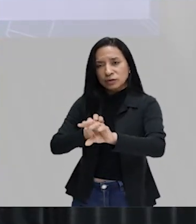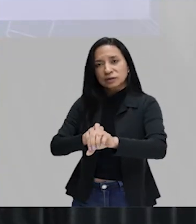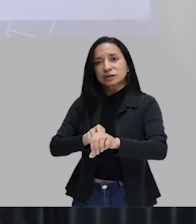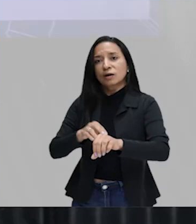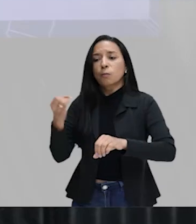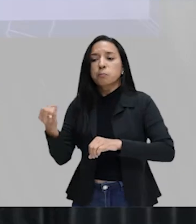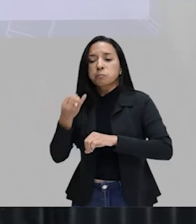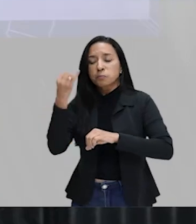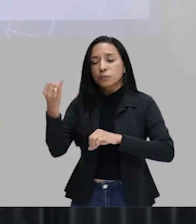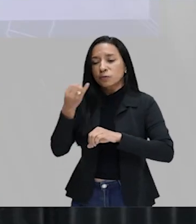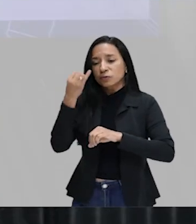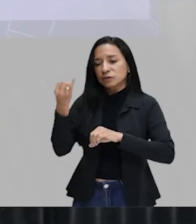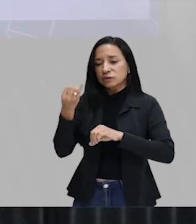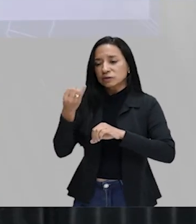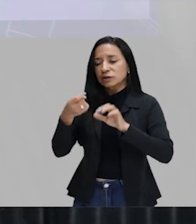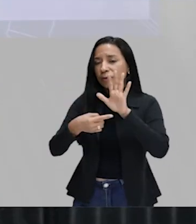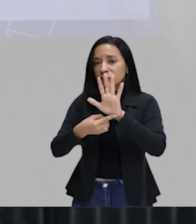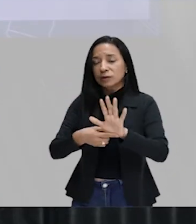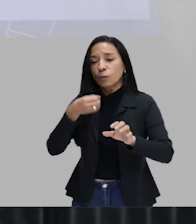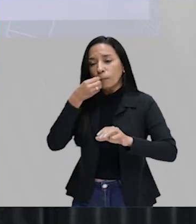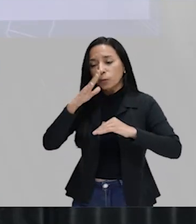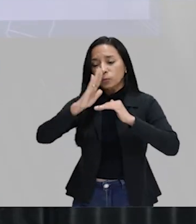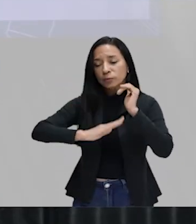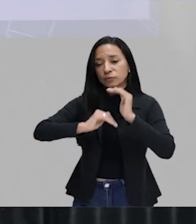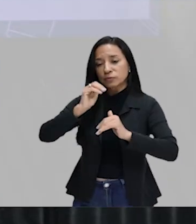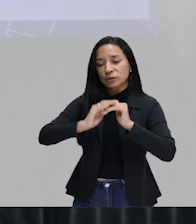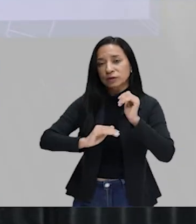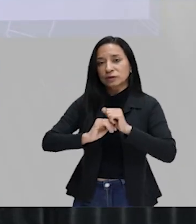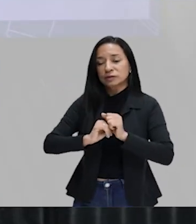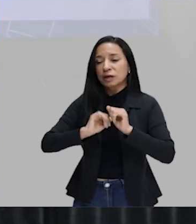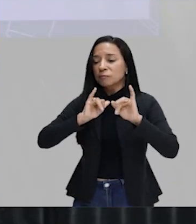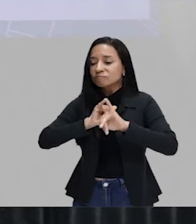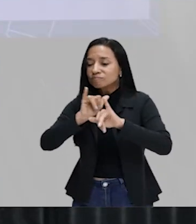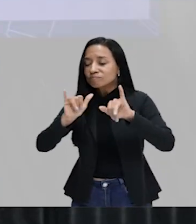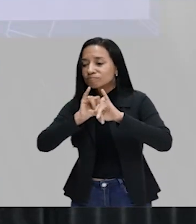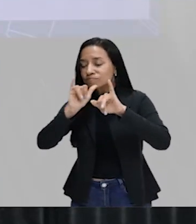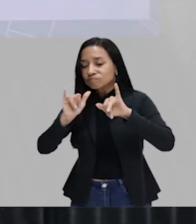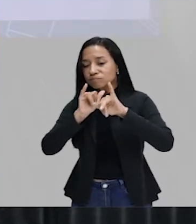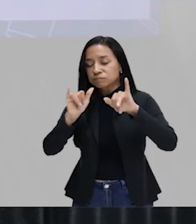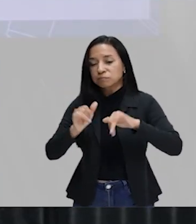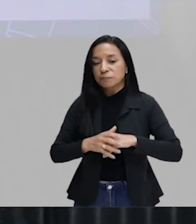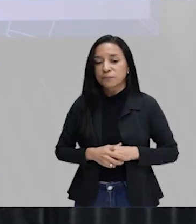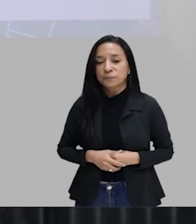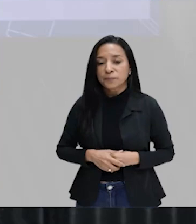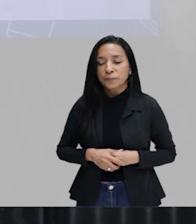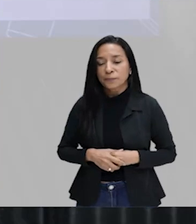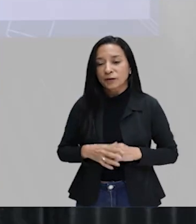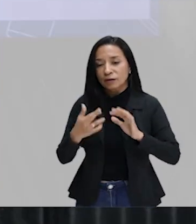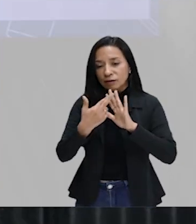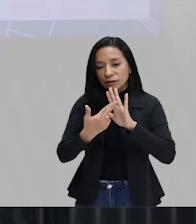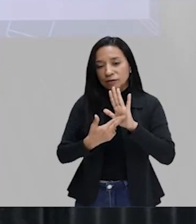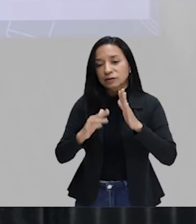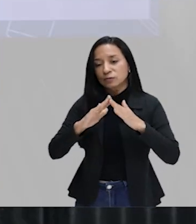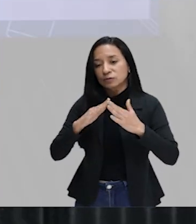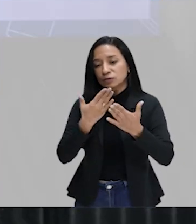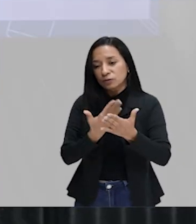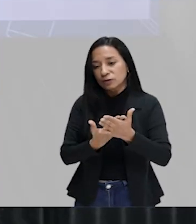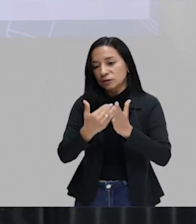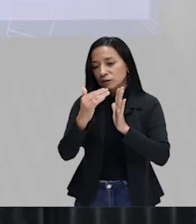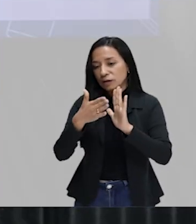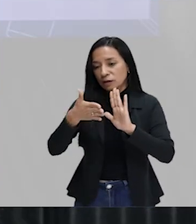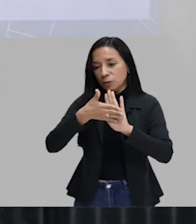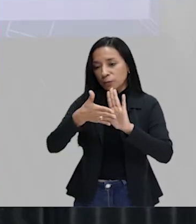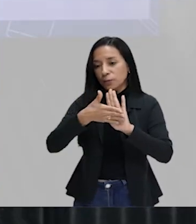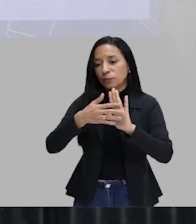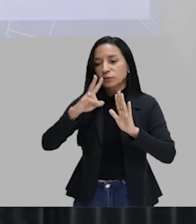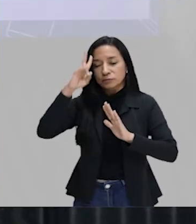falar. Aí, o ponto de vista é a tese. No caso aqui, redações escolares e propostas de vestibulares. É comum que somente